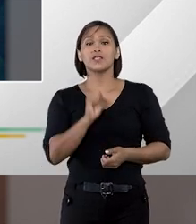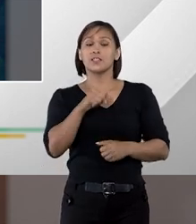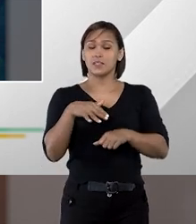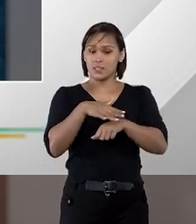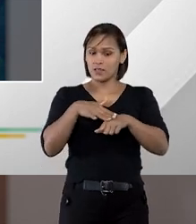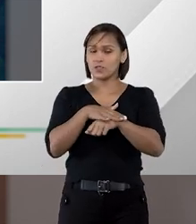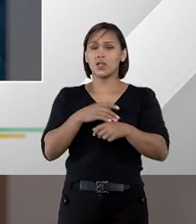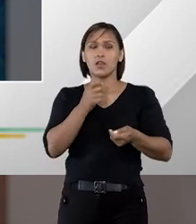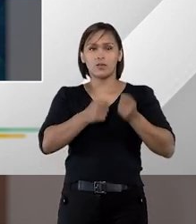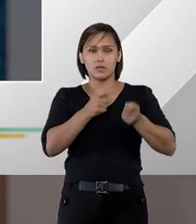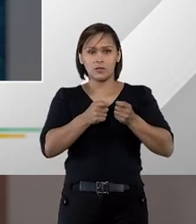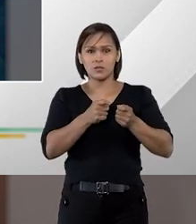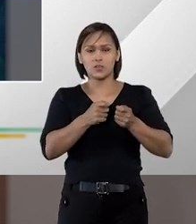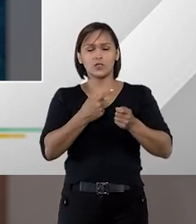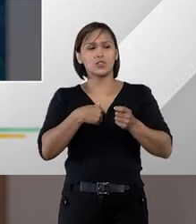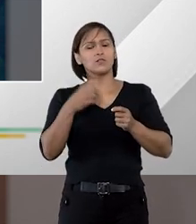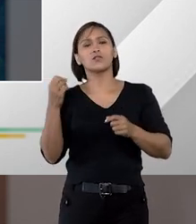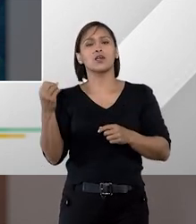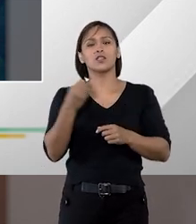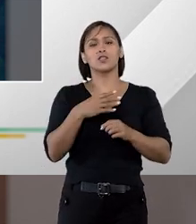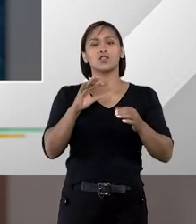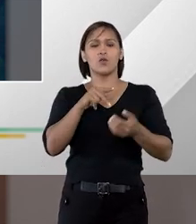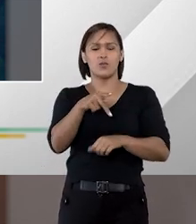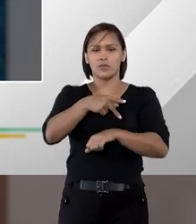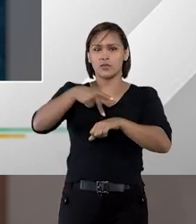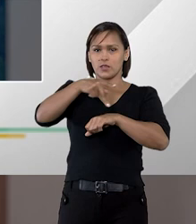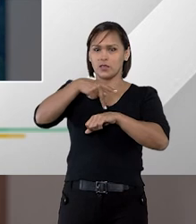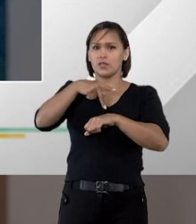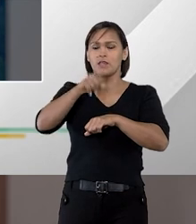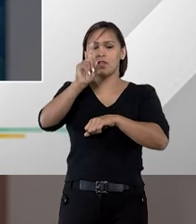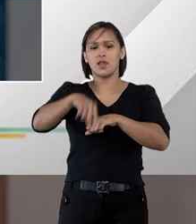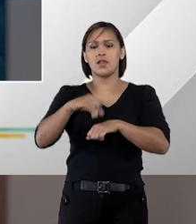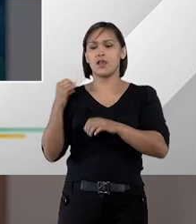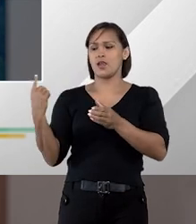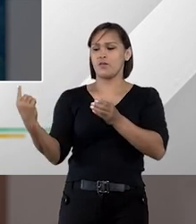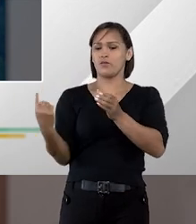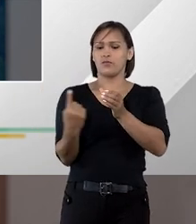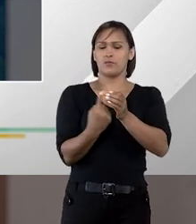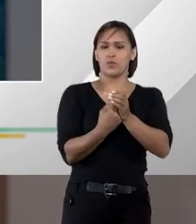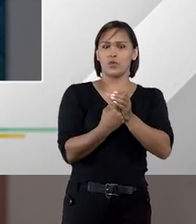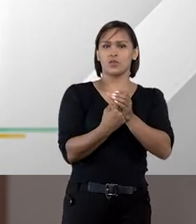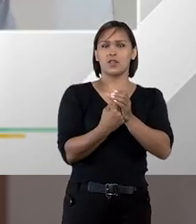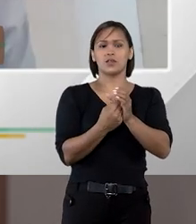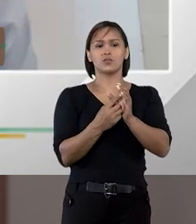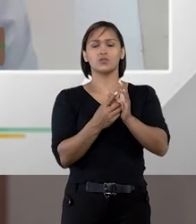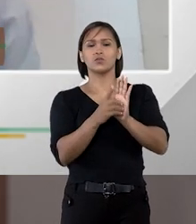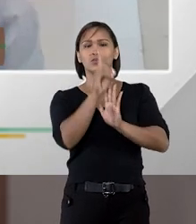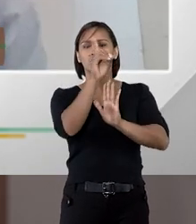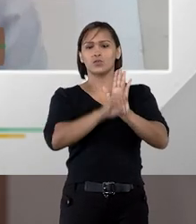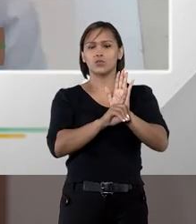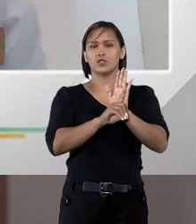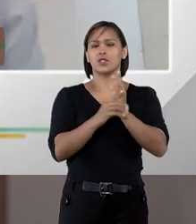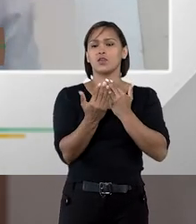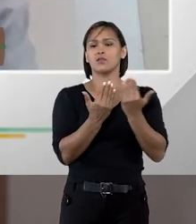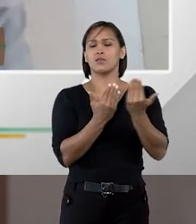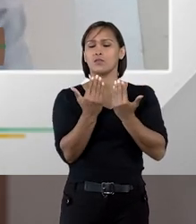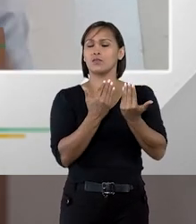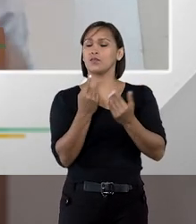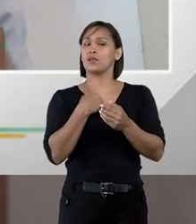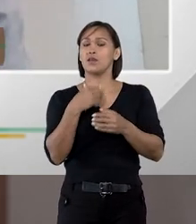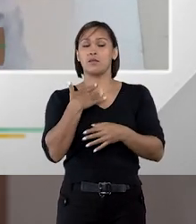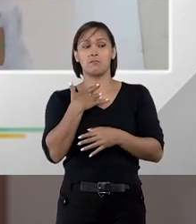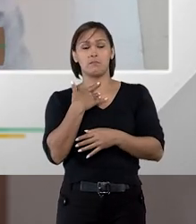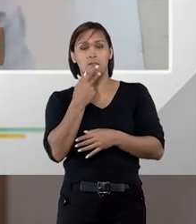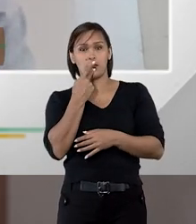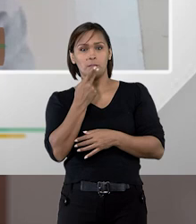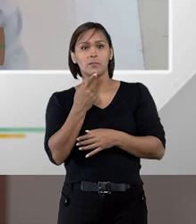É, o diálogo competitivo é uma novidade no cenário nacional, importado aí do direito comparado. E assim, para